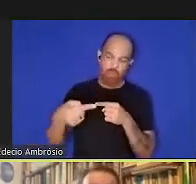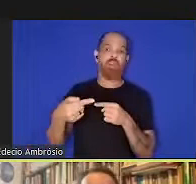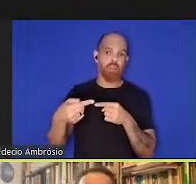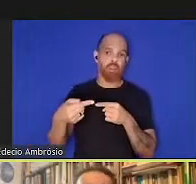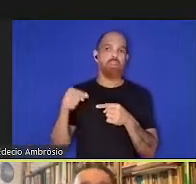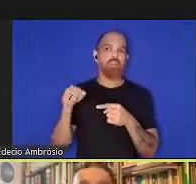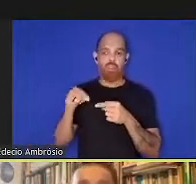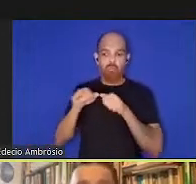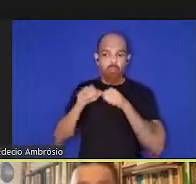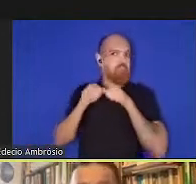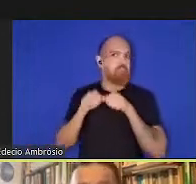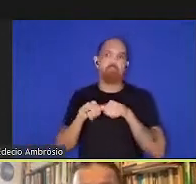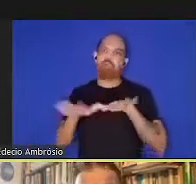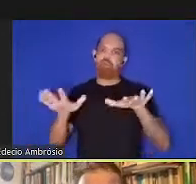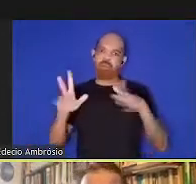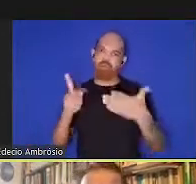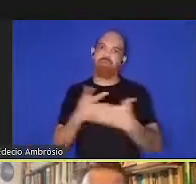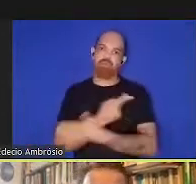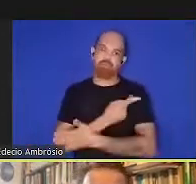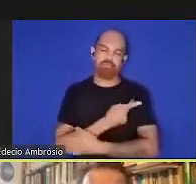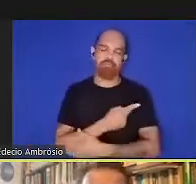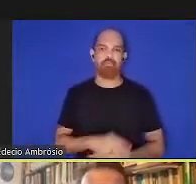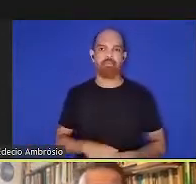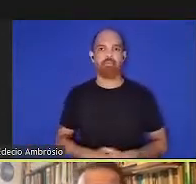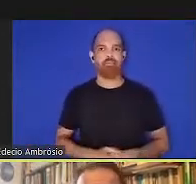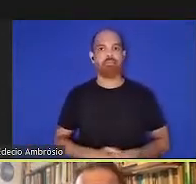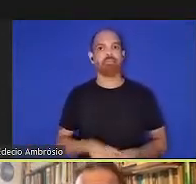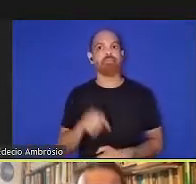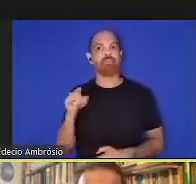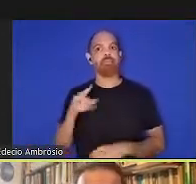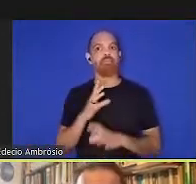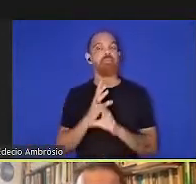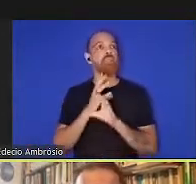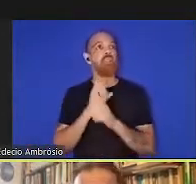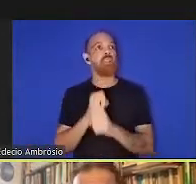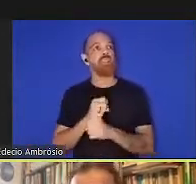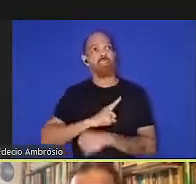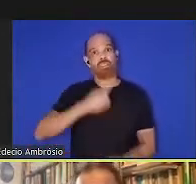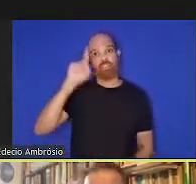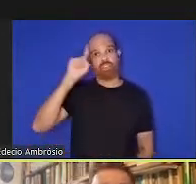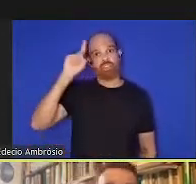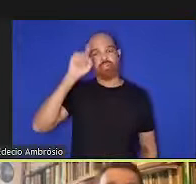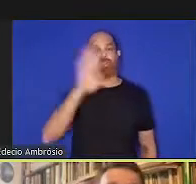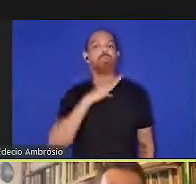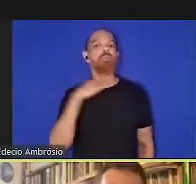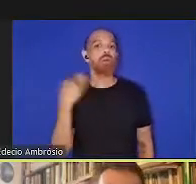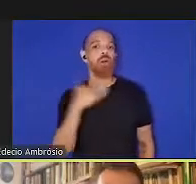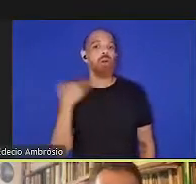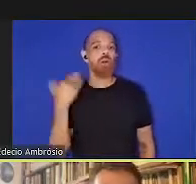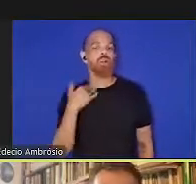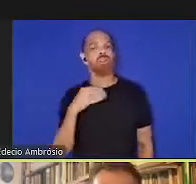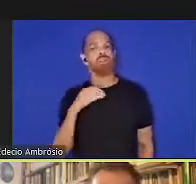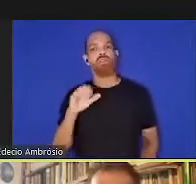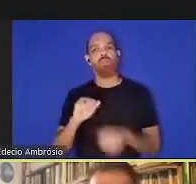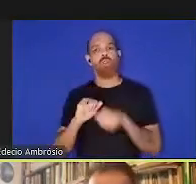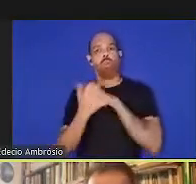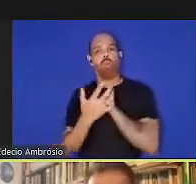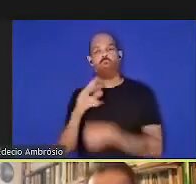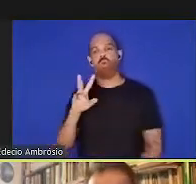aquilo aconteceria e esses são os casos diários de morte por Covid-19,